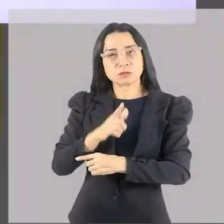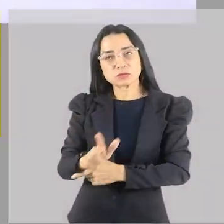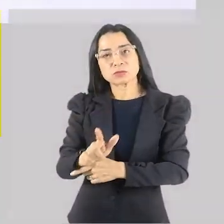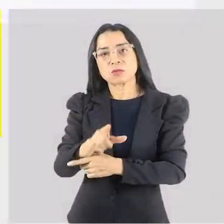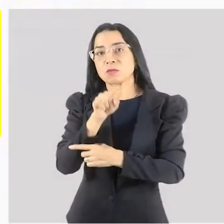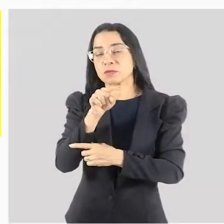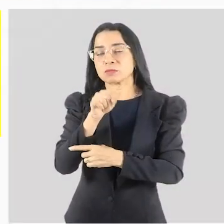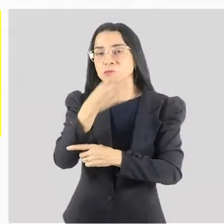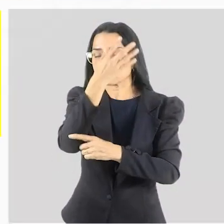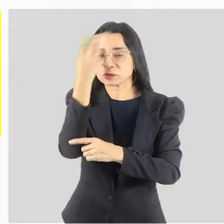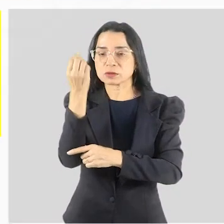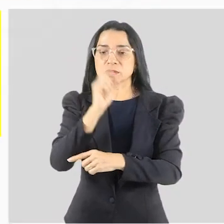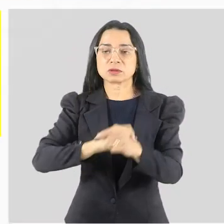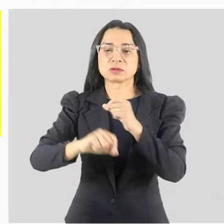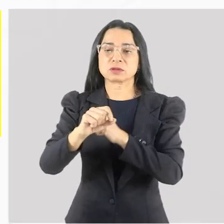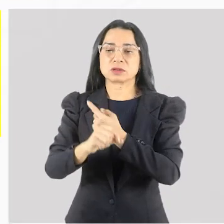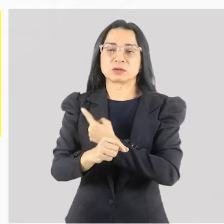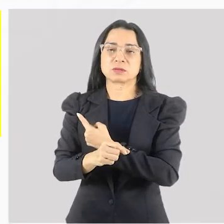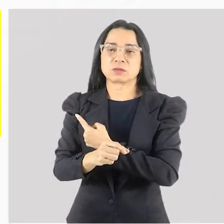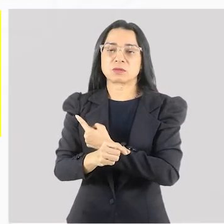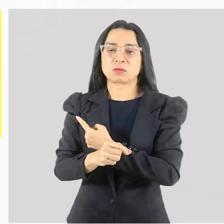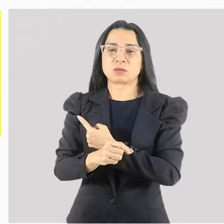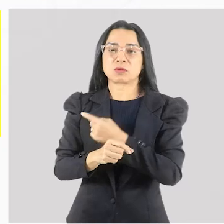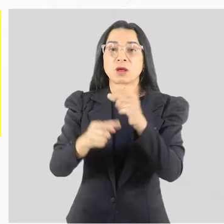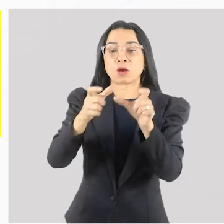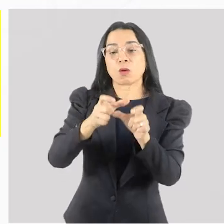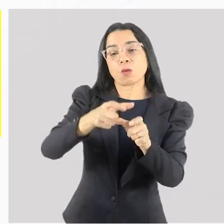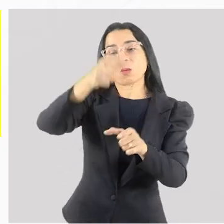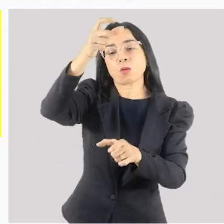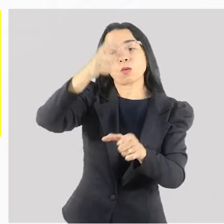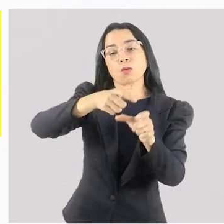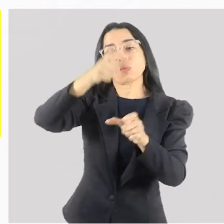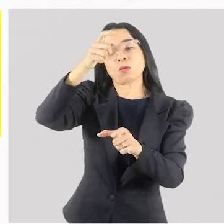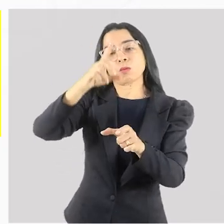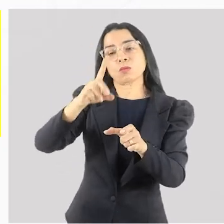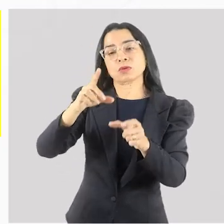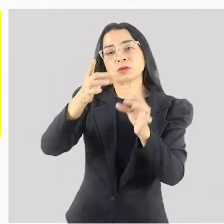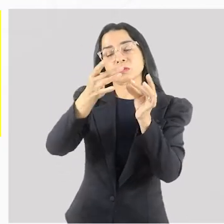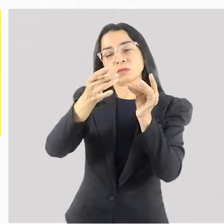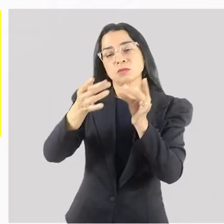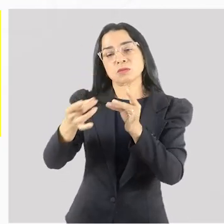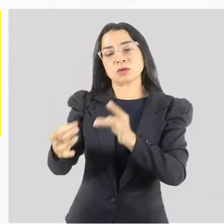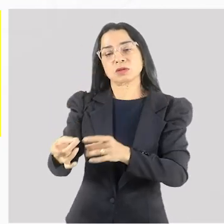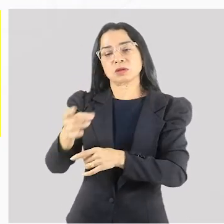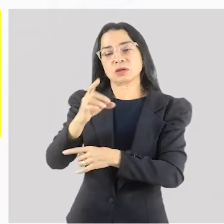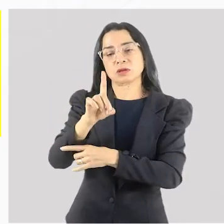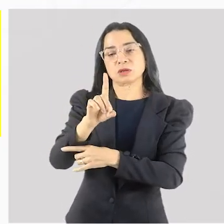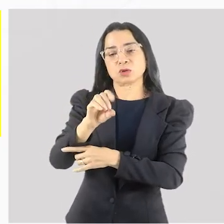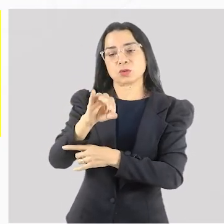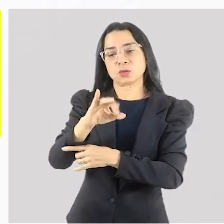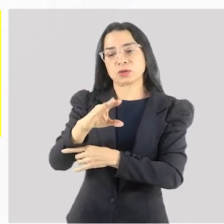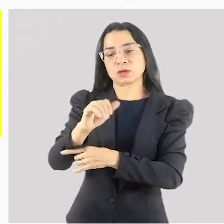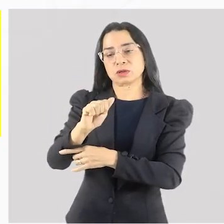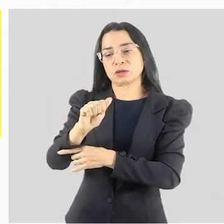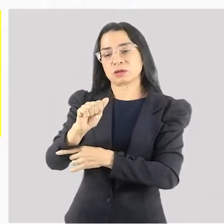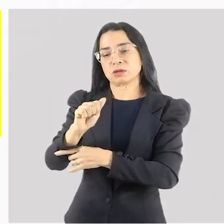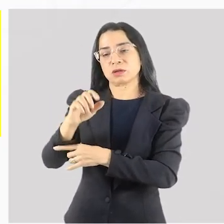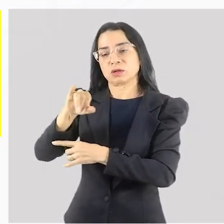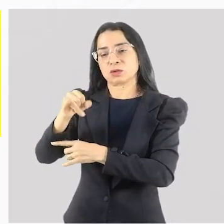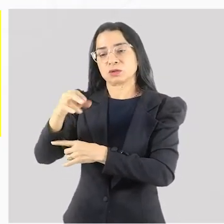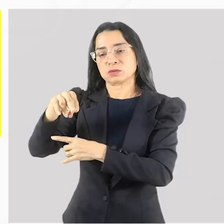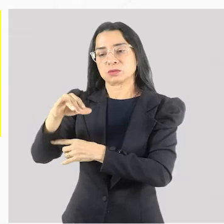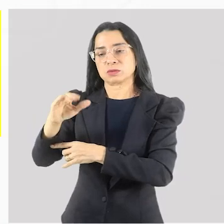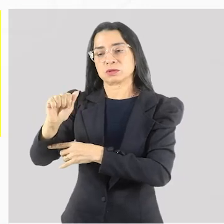esqueça. Colunas com capteis, esses detalhes aqui de ordem dórica. Botei assim, zoom para todo mundo olhar. Jônica, com as volutas